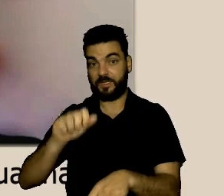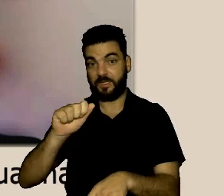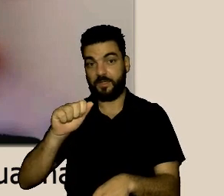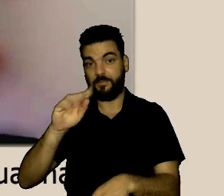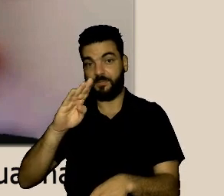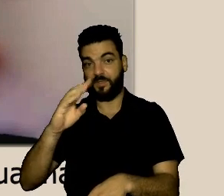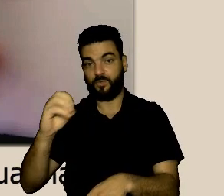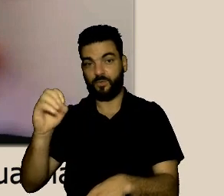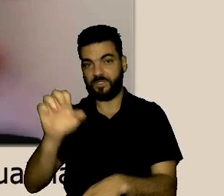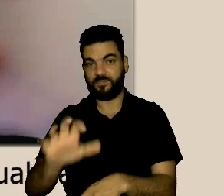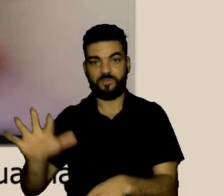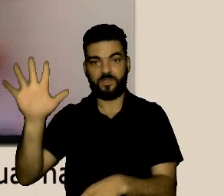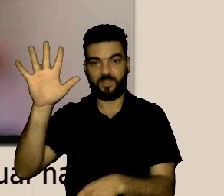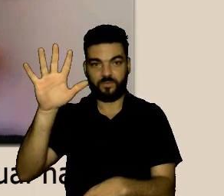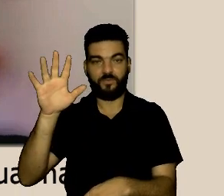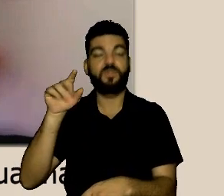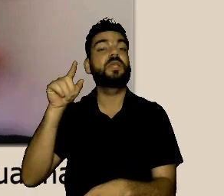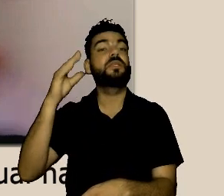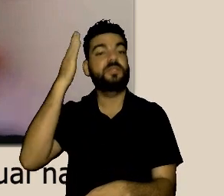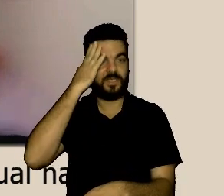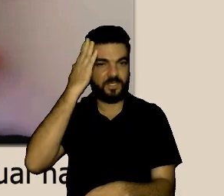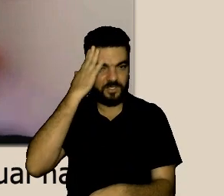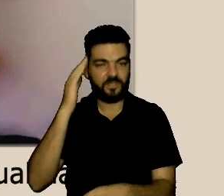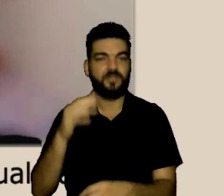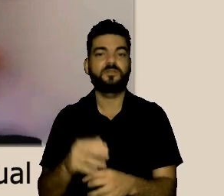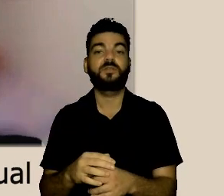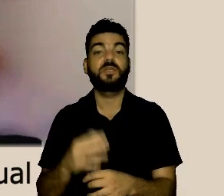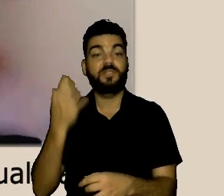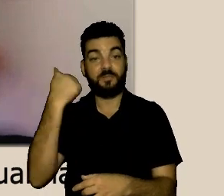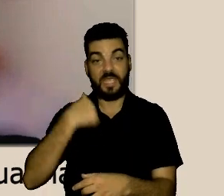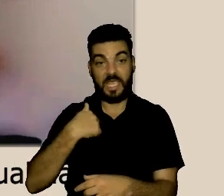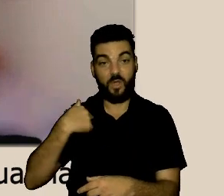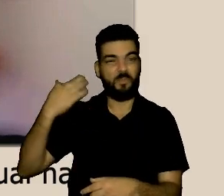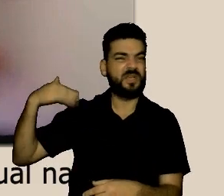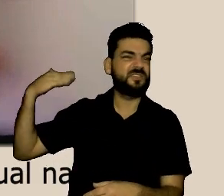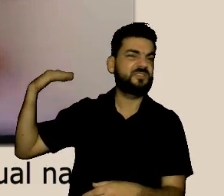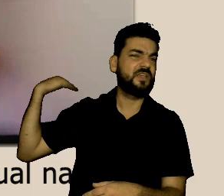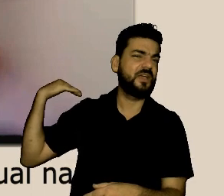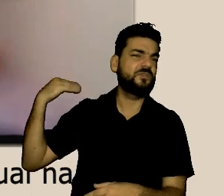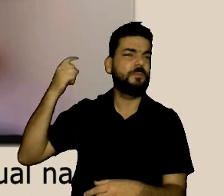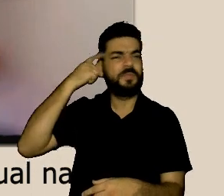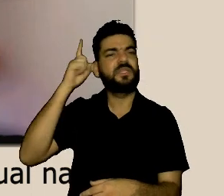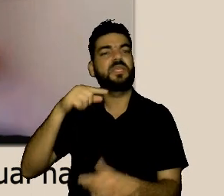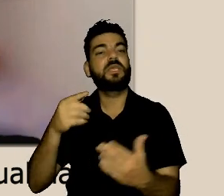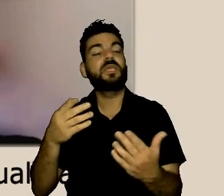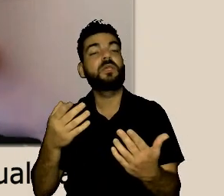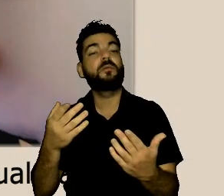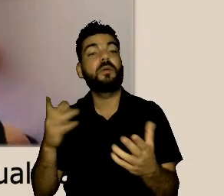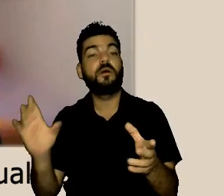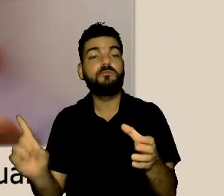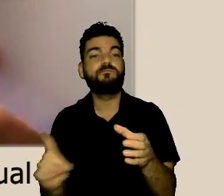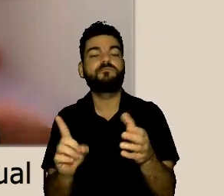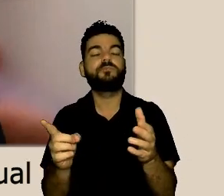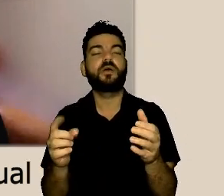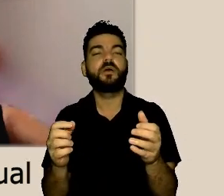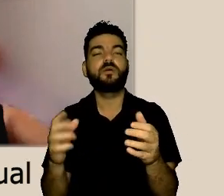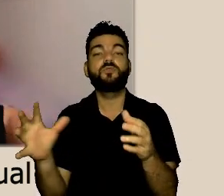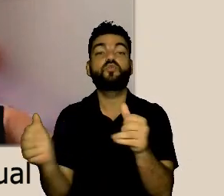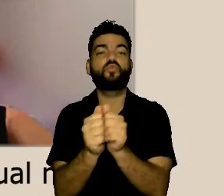Adriana Alvim que é nossa presidente da BO Nacional e que também sabe que eu fui uma das